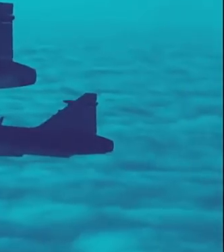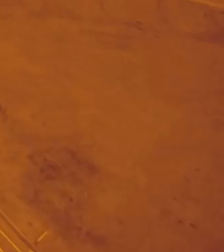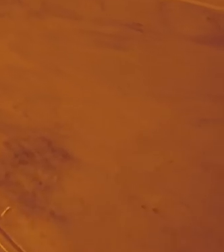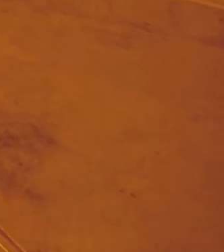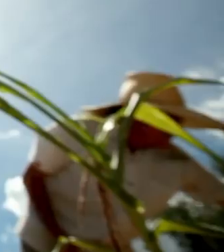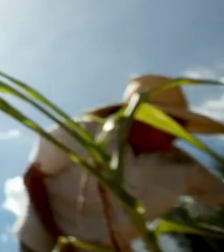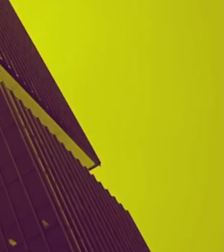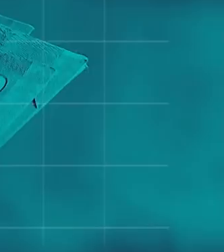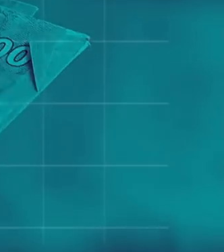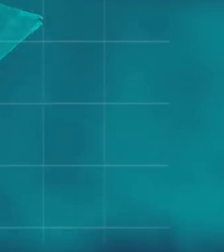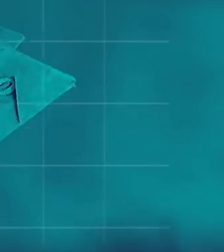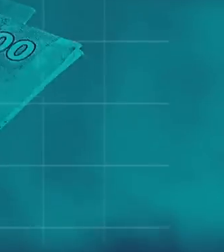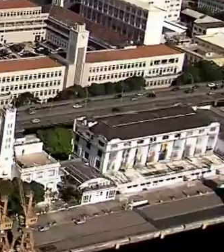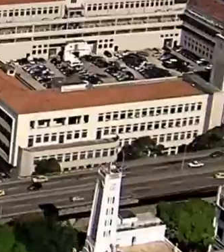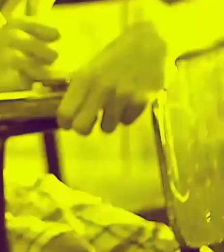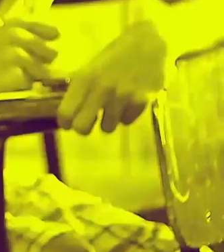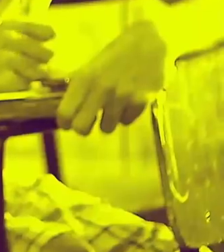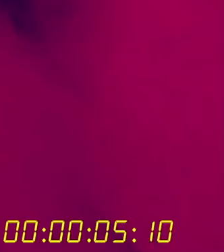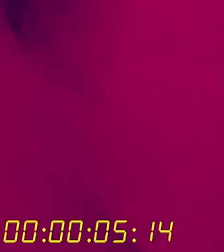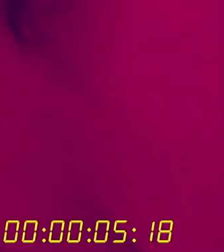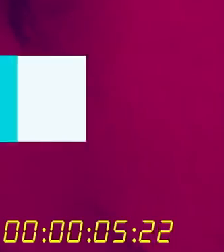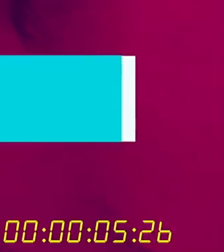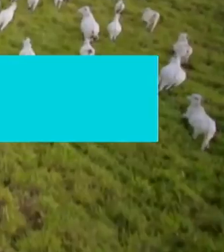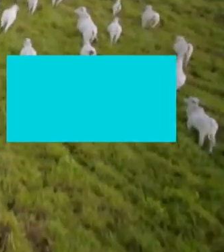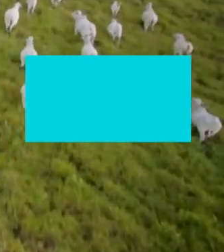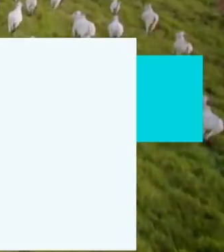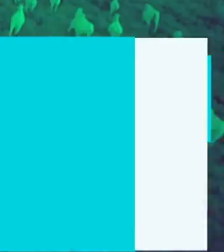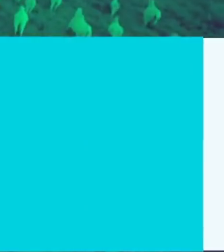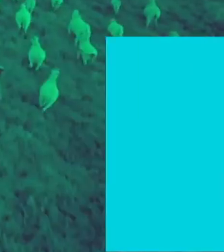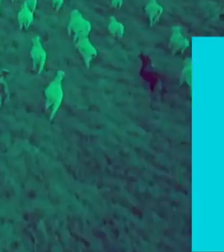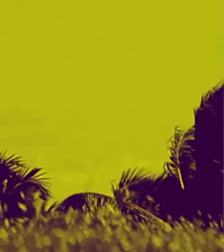E a TV do federal.